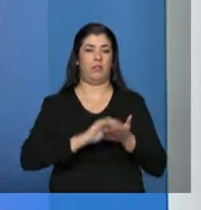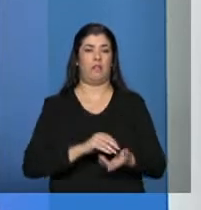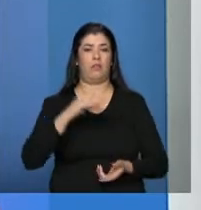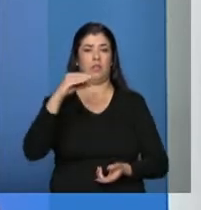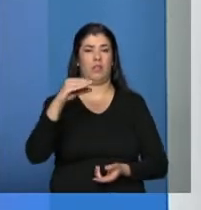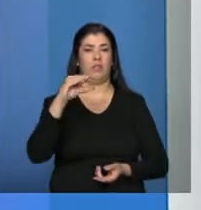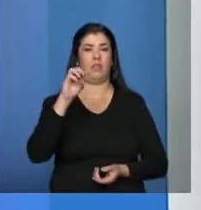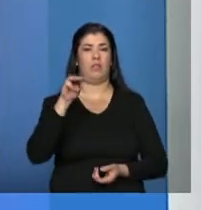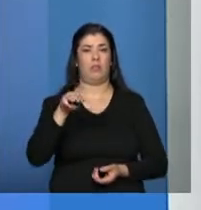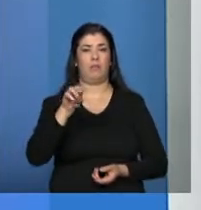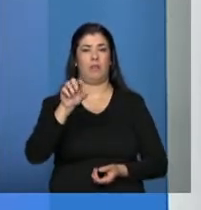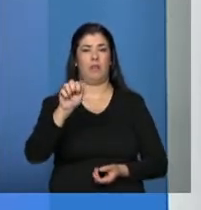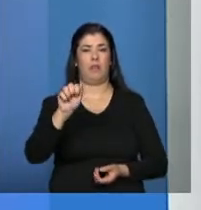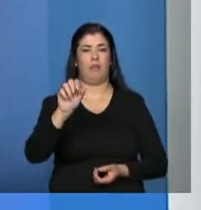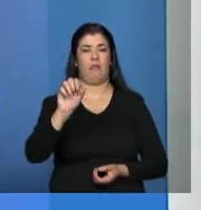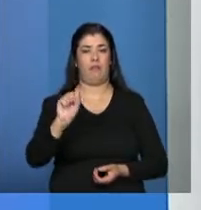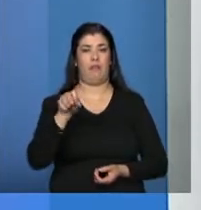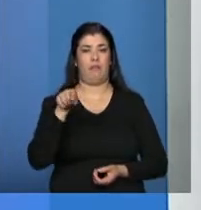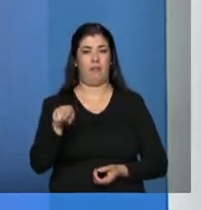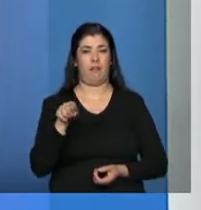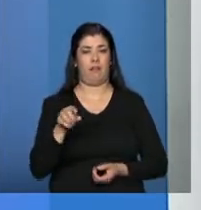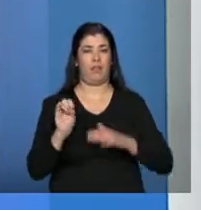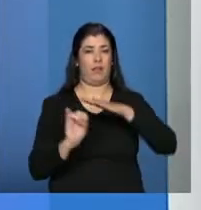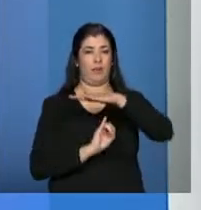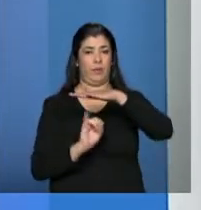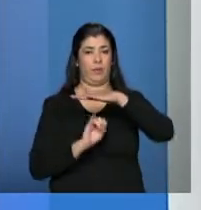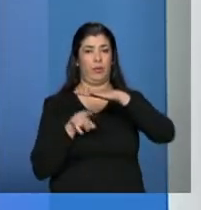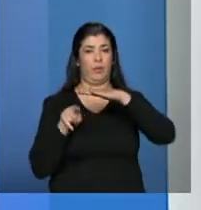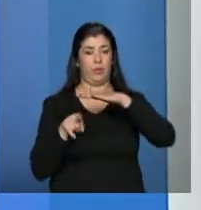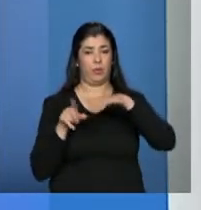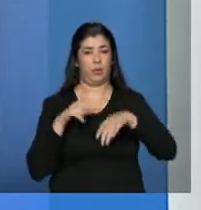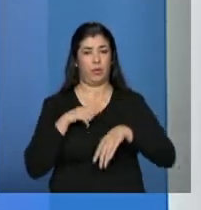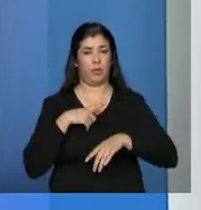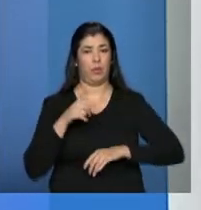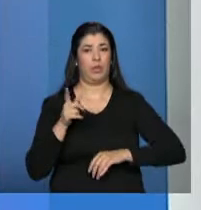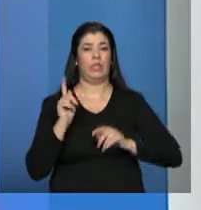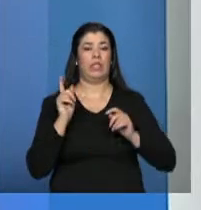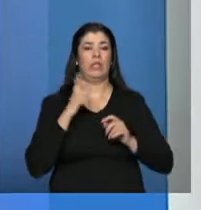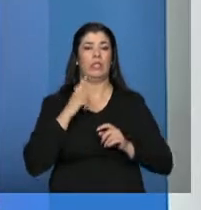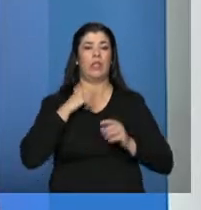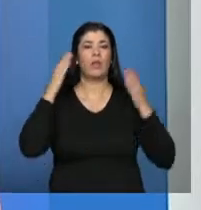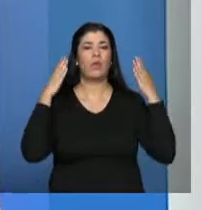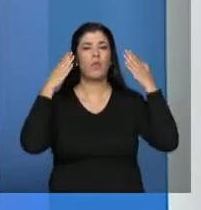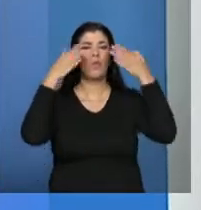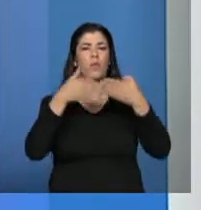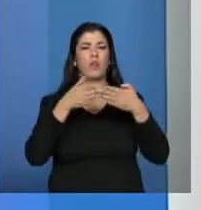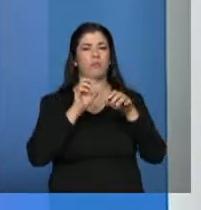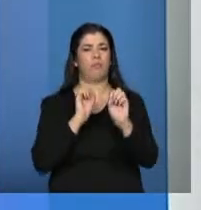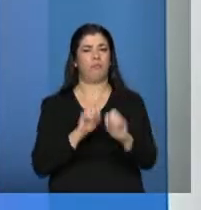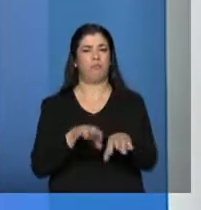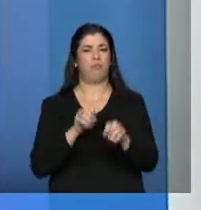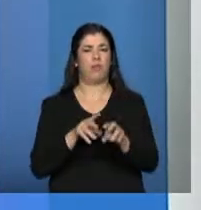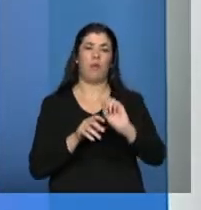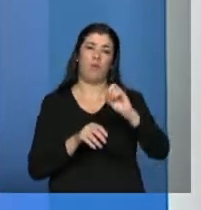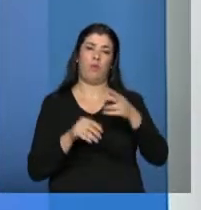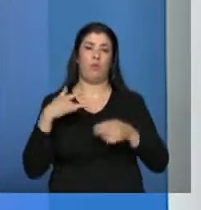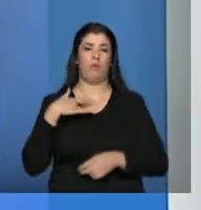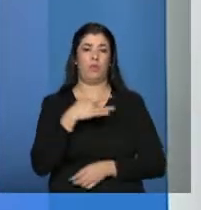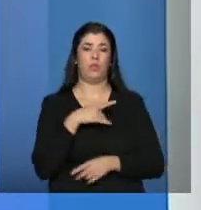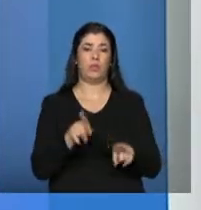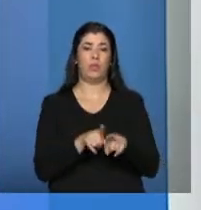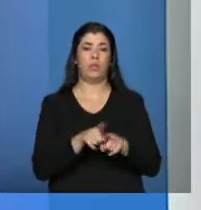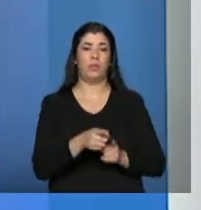atentos. Então, aquelas entidades que são preponderantemente de educação ou de saúde, mas que oferecem